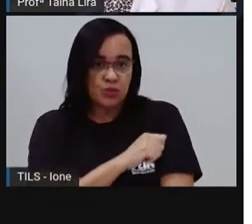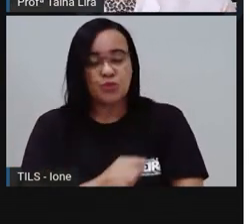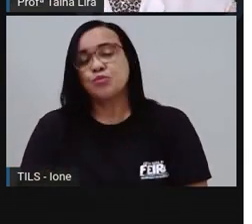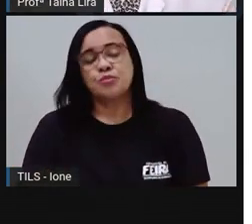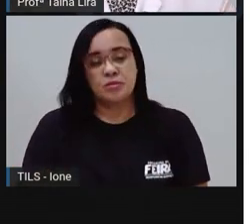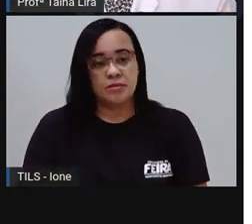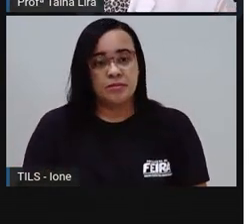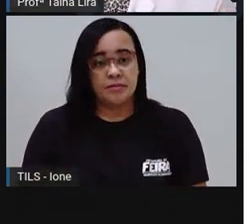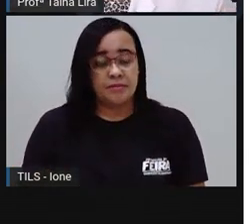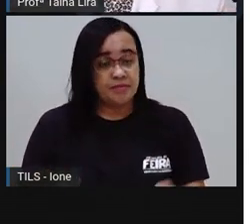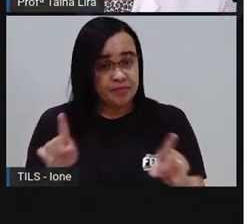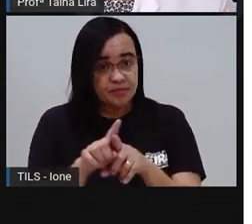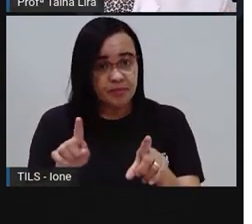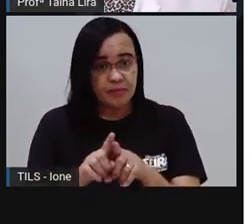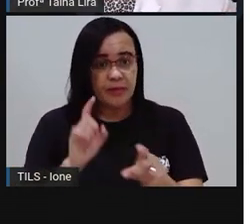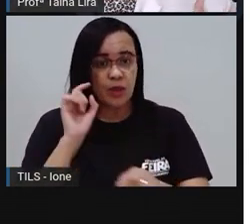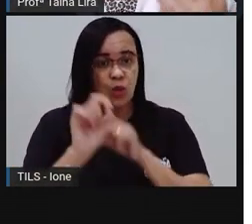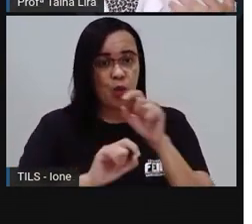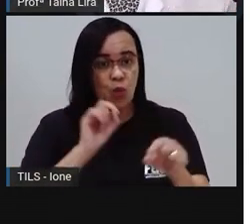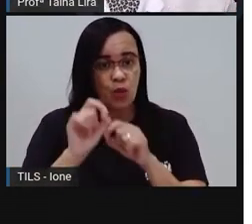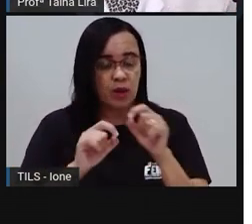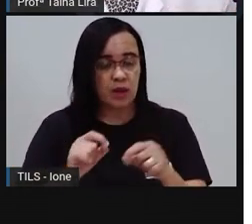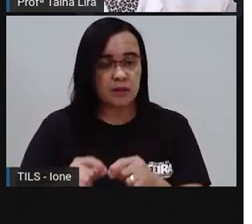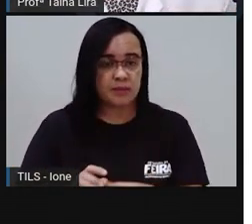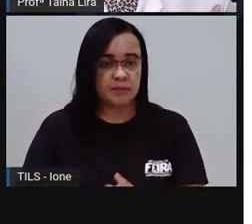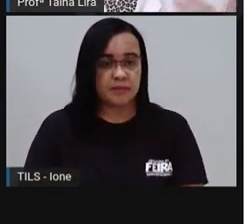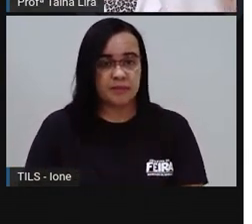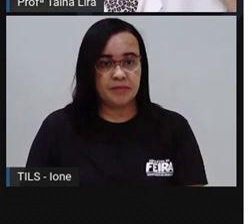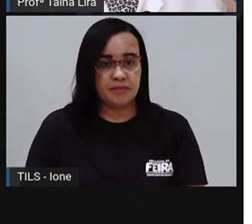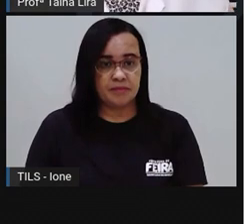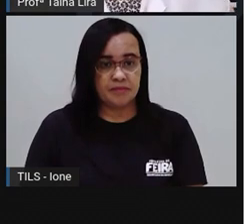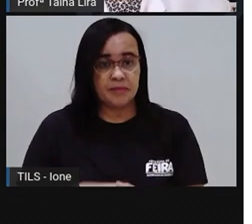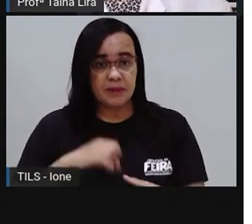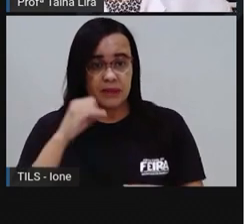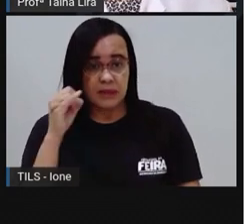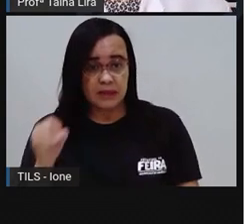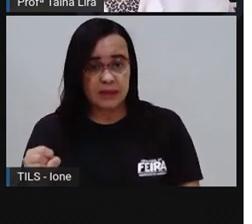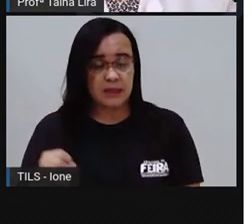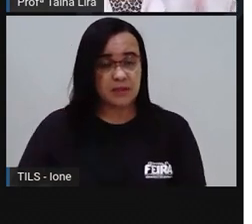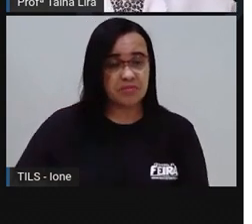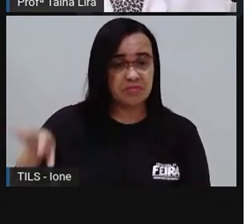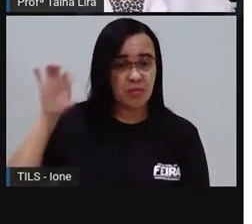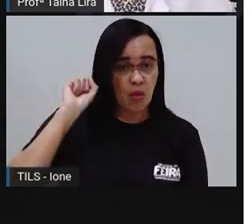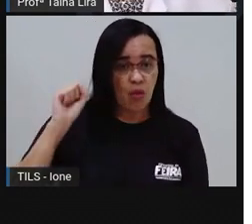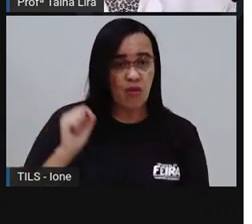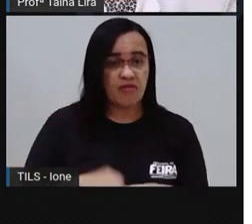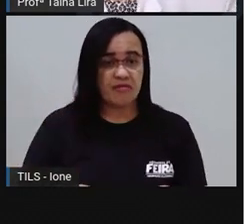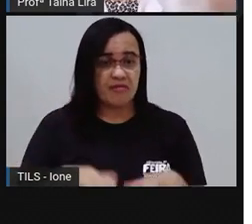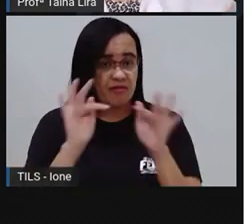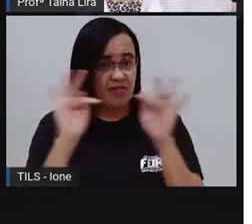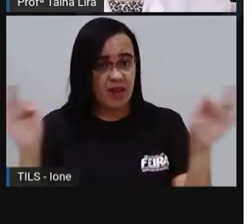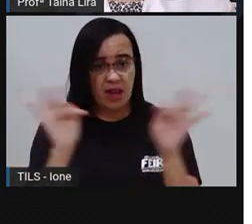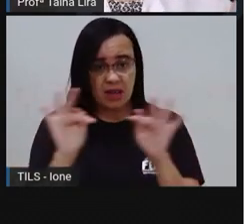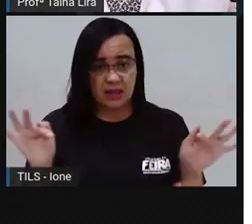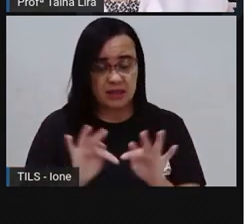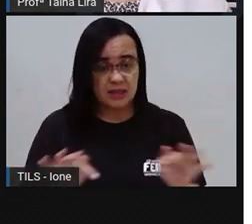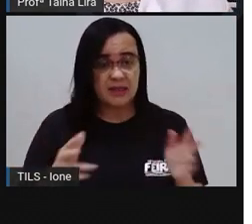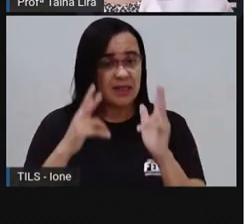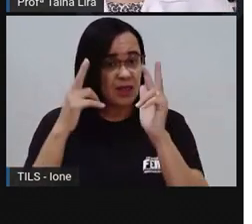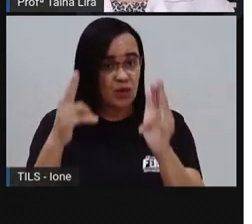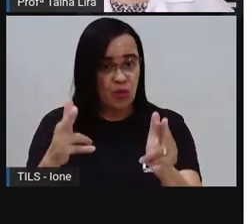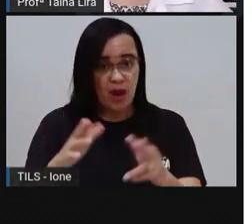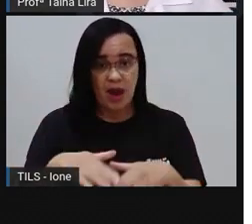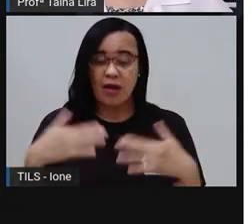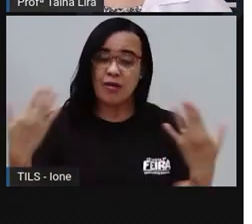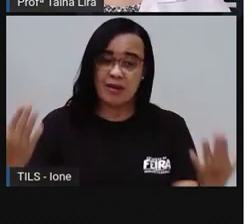como quando a gente ouve, né, alguém falando, né? Se eu chegar aqui e falar Ô, louco meu! Aí vocês falam, ó, agora a